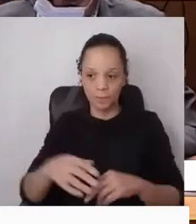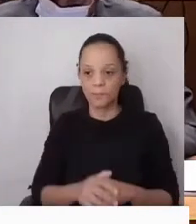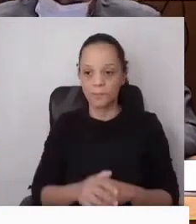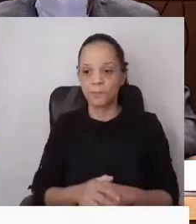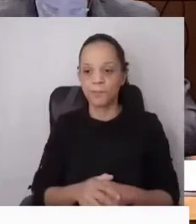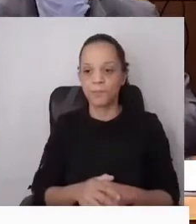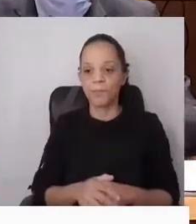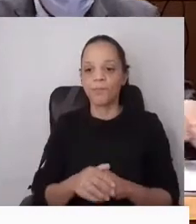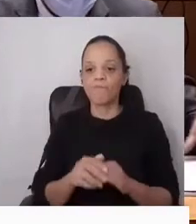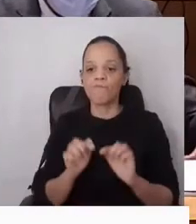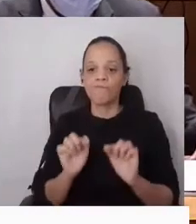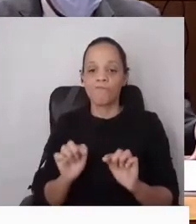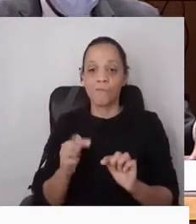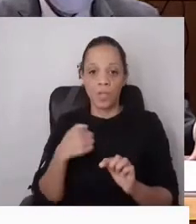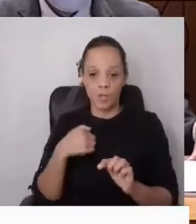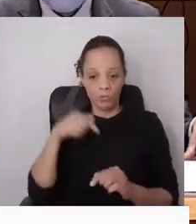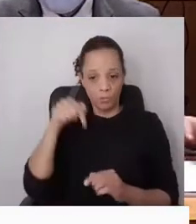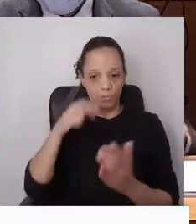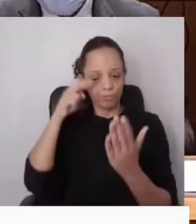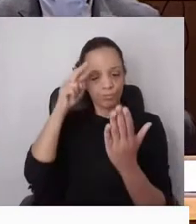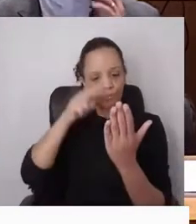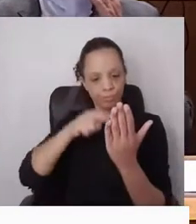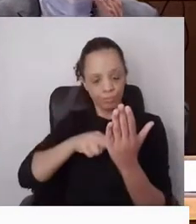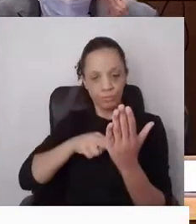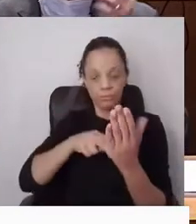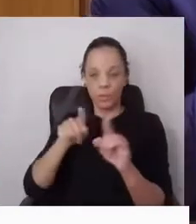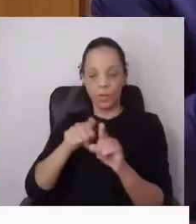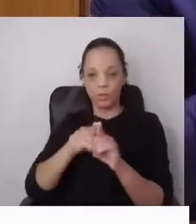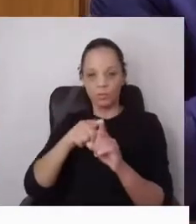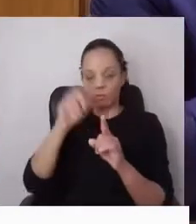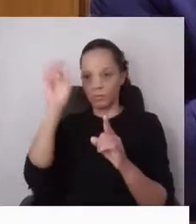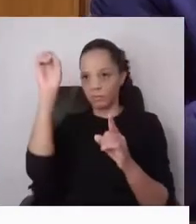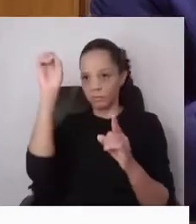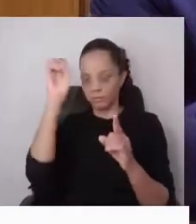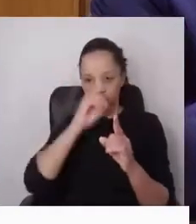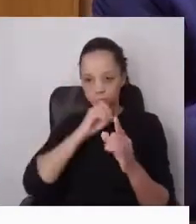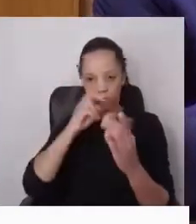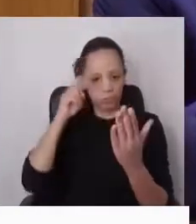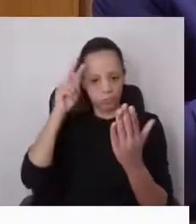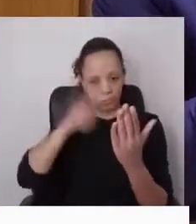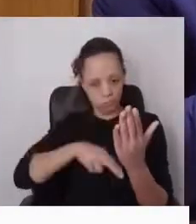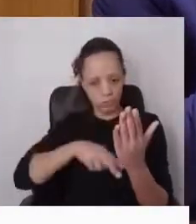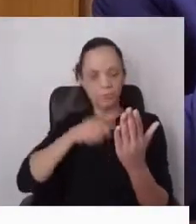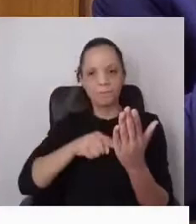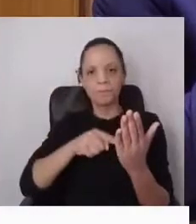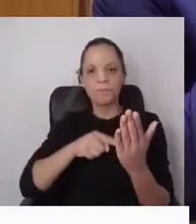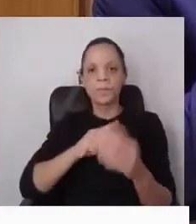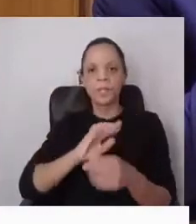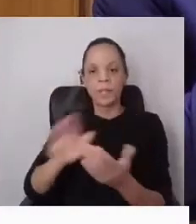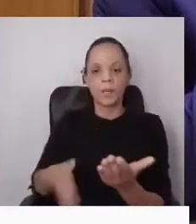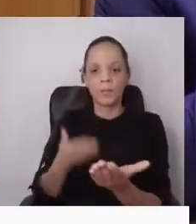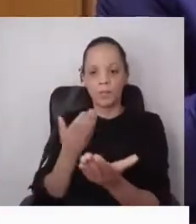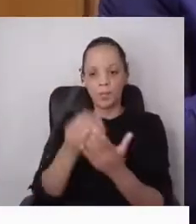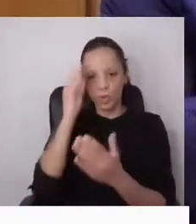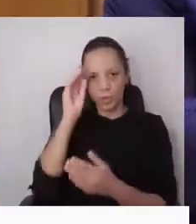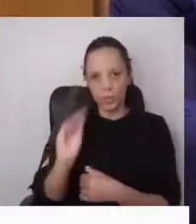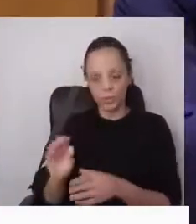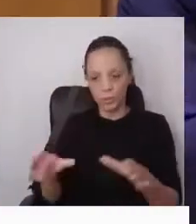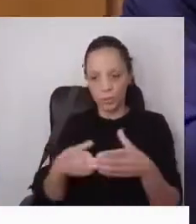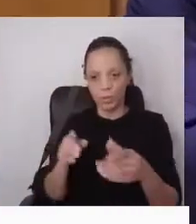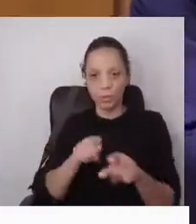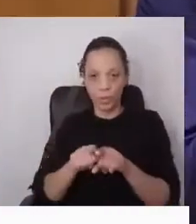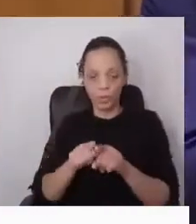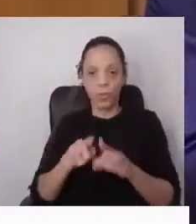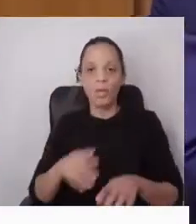Eu li hoje em diagonal, confesso, esta proposta de recomendação do grupo político Evoluir